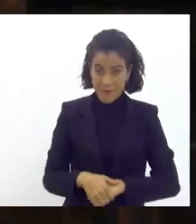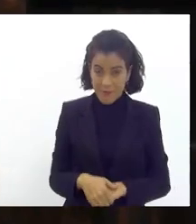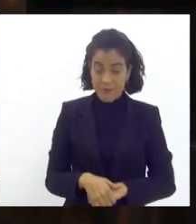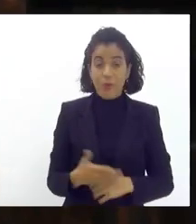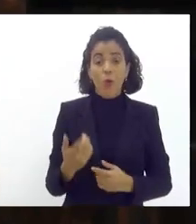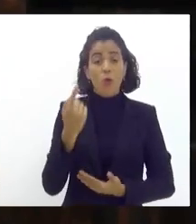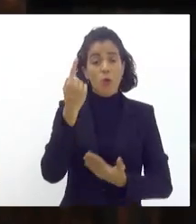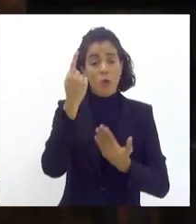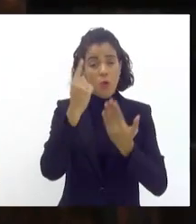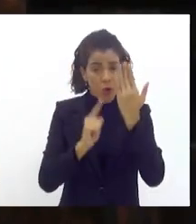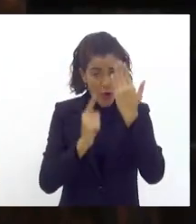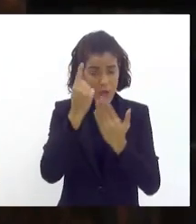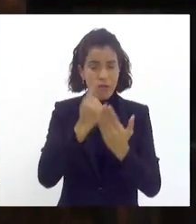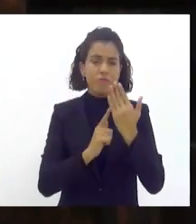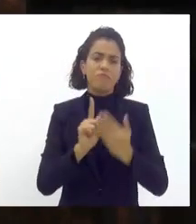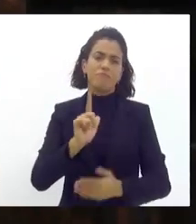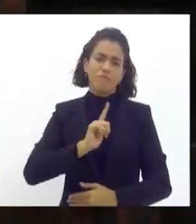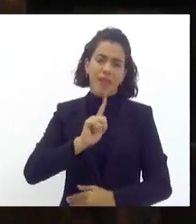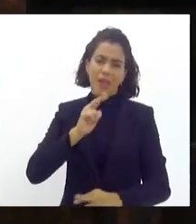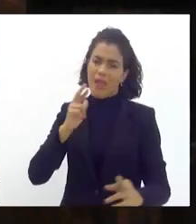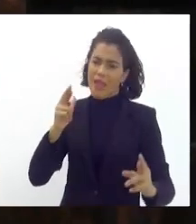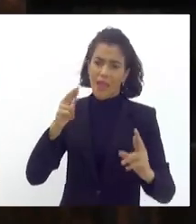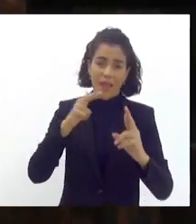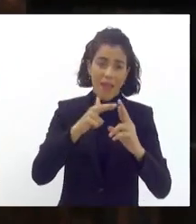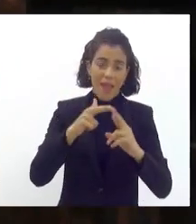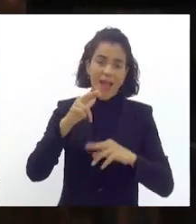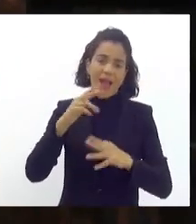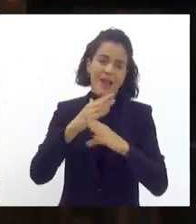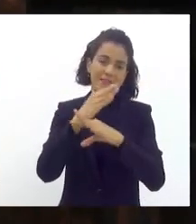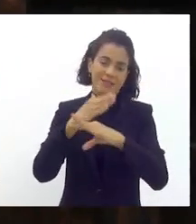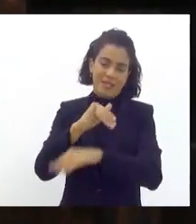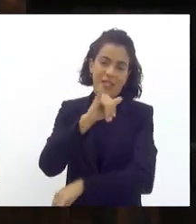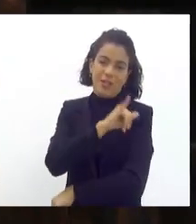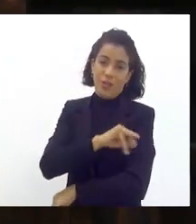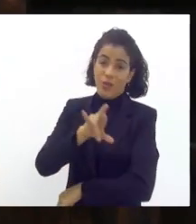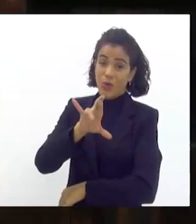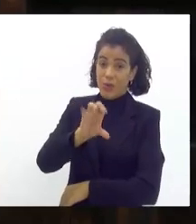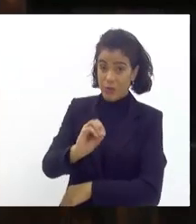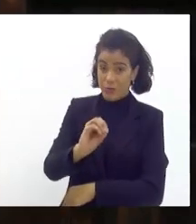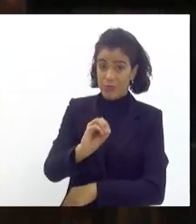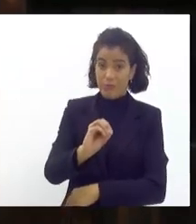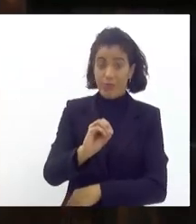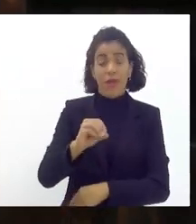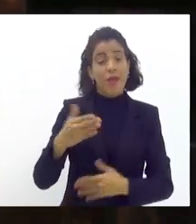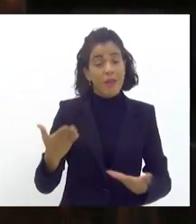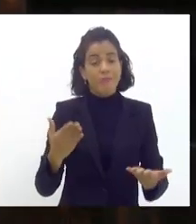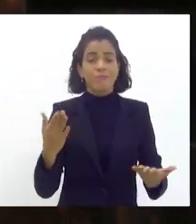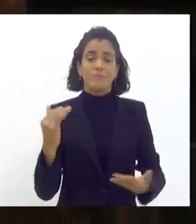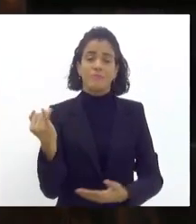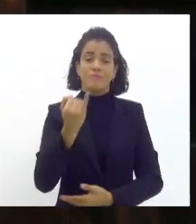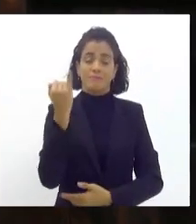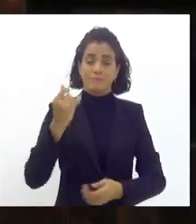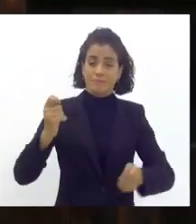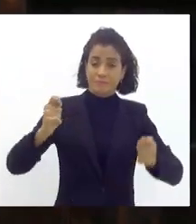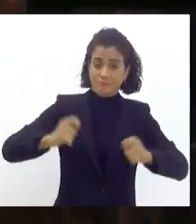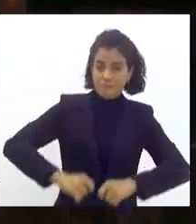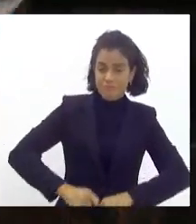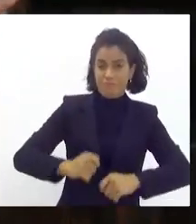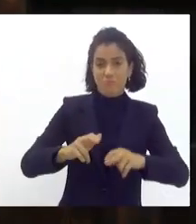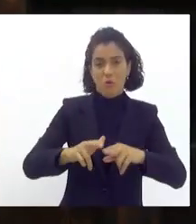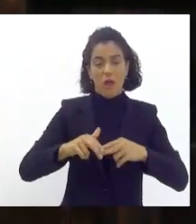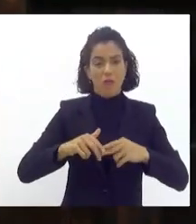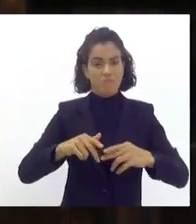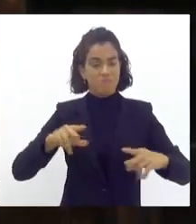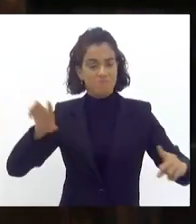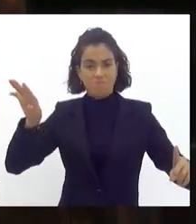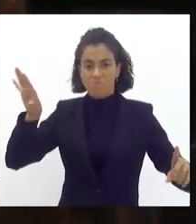o carnaval ele tem como muita referência a cidade do Rio e isso é importante que a gente faça pela potência e pelo gigantismo que ele